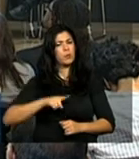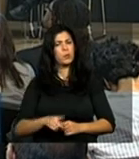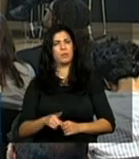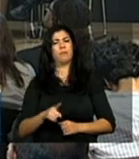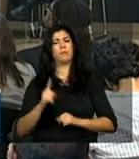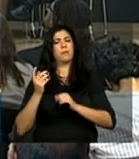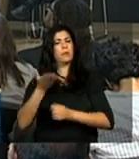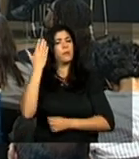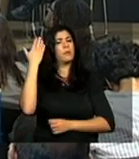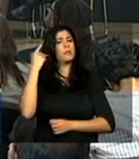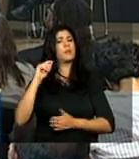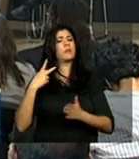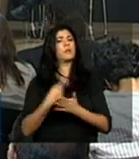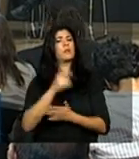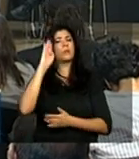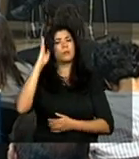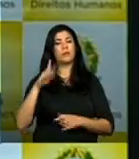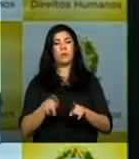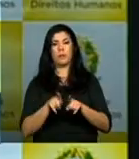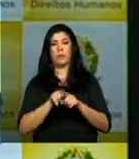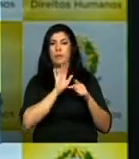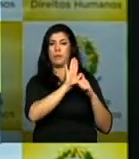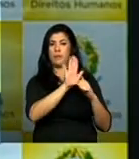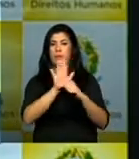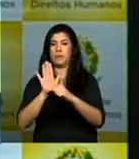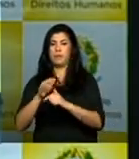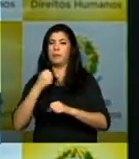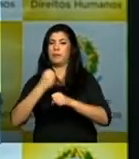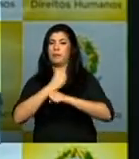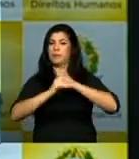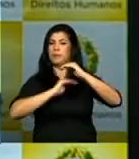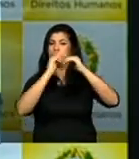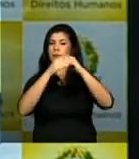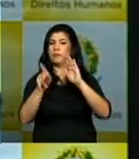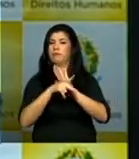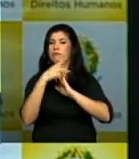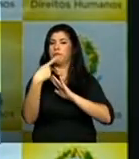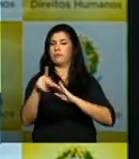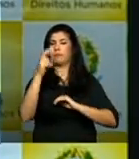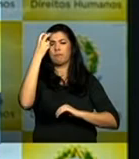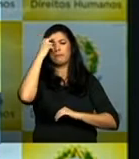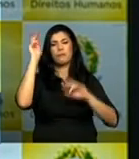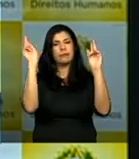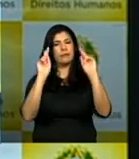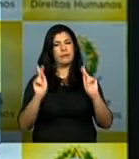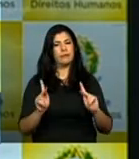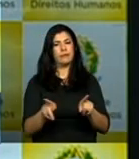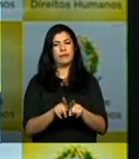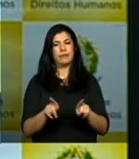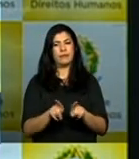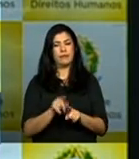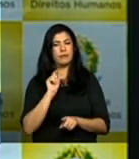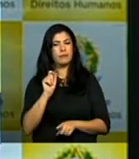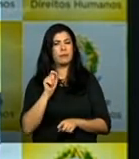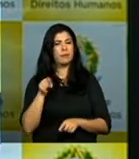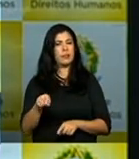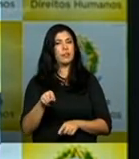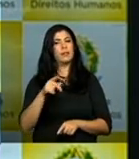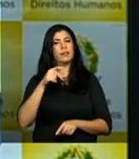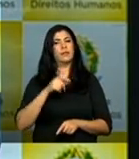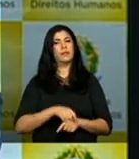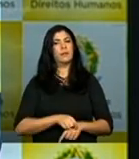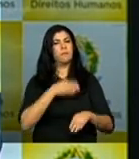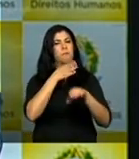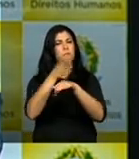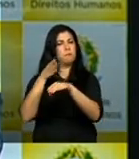do Brasil e colabore para a construção de uma cultura de paz e que essas violações